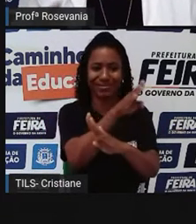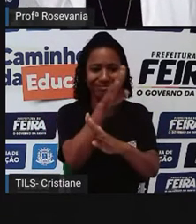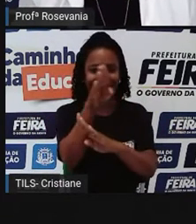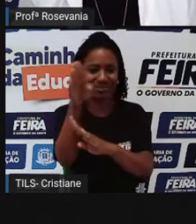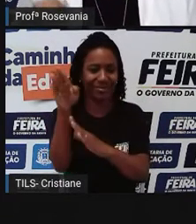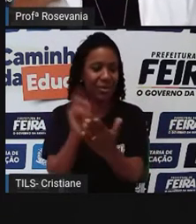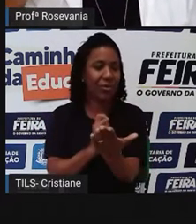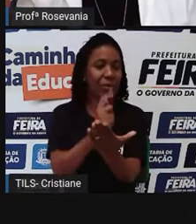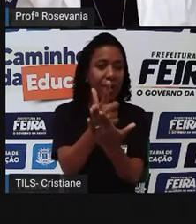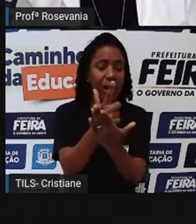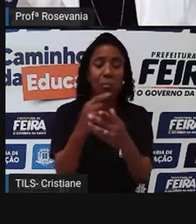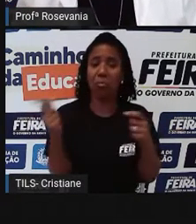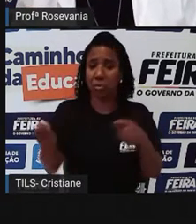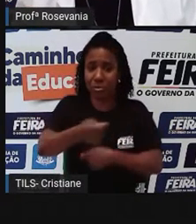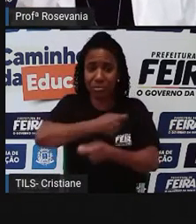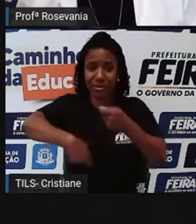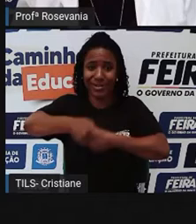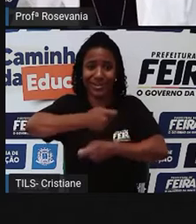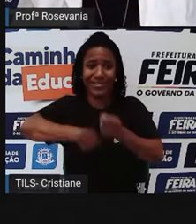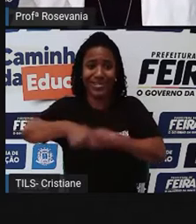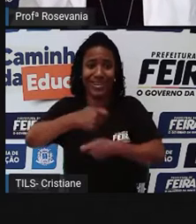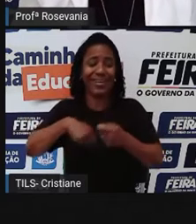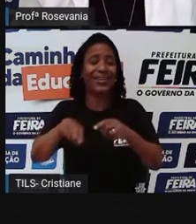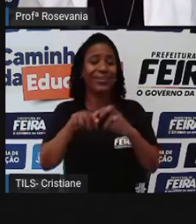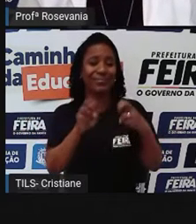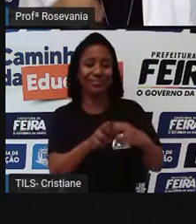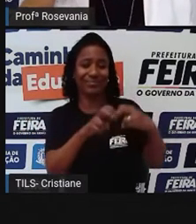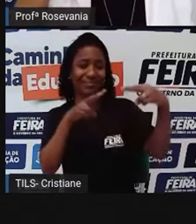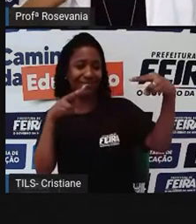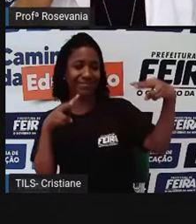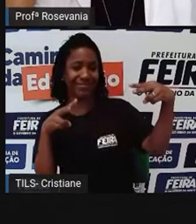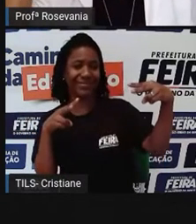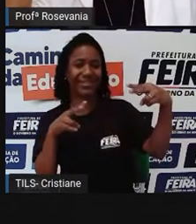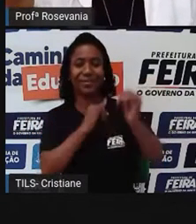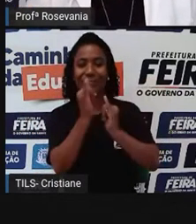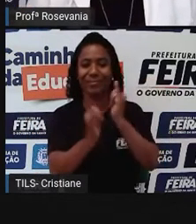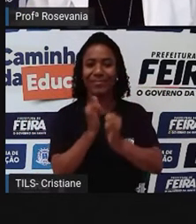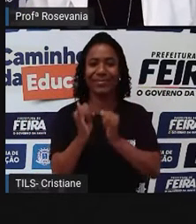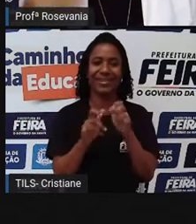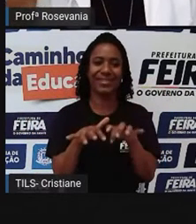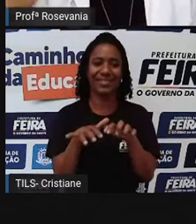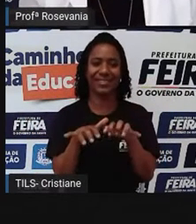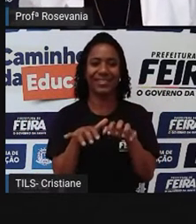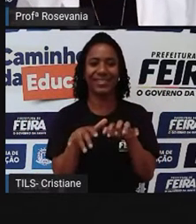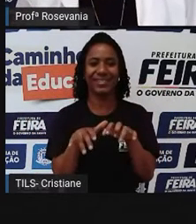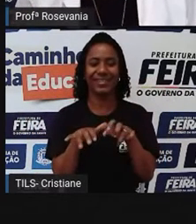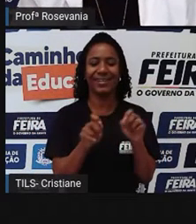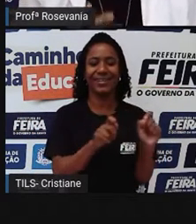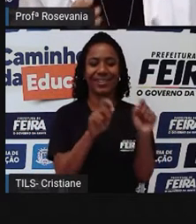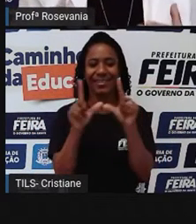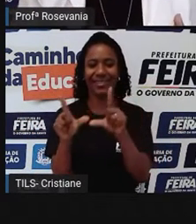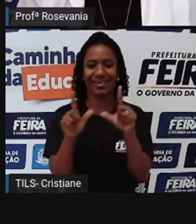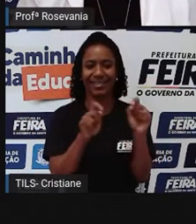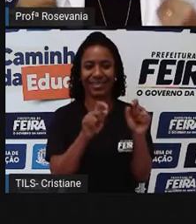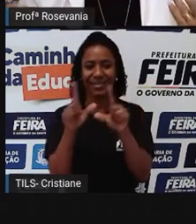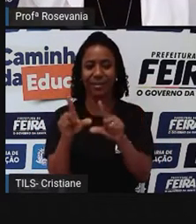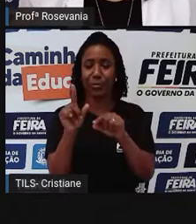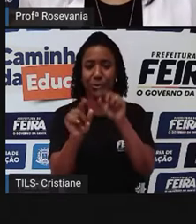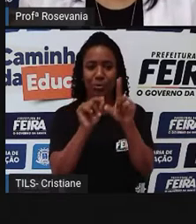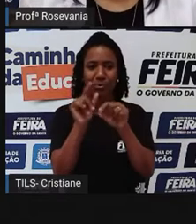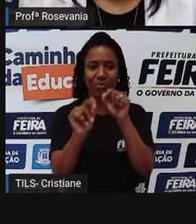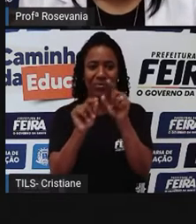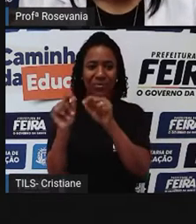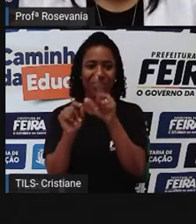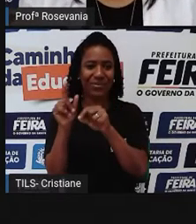como ele também pode ser um comércio virtual, né, aquele e-commerce que você vai na loja do site, né, na loja virtual e